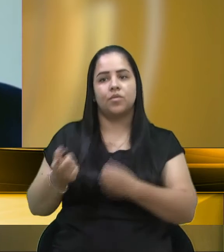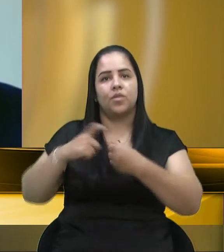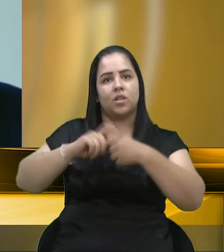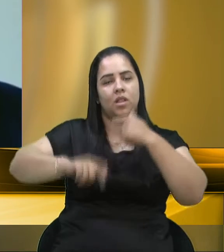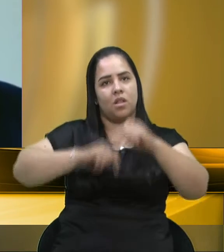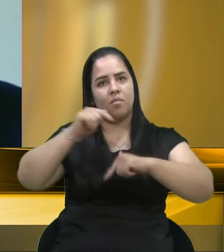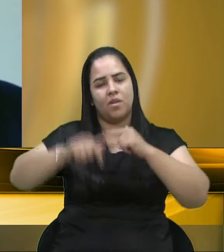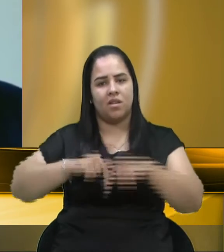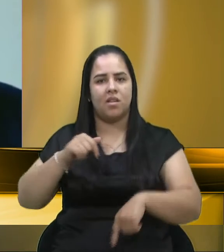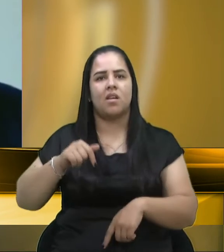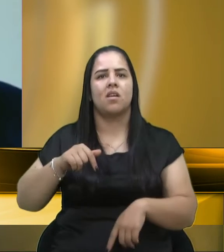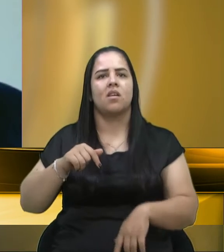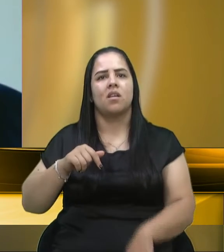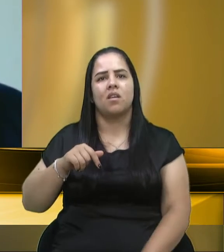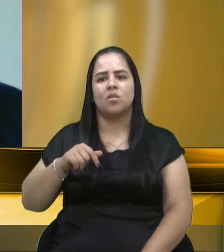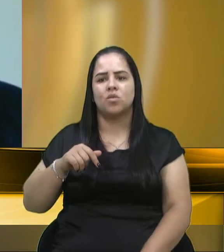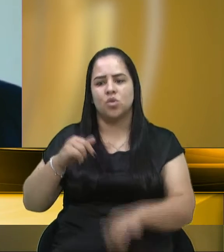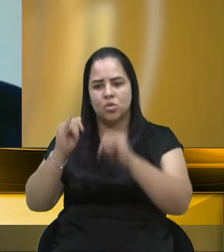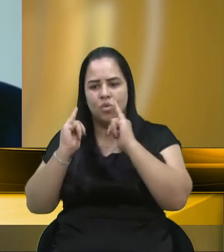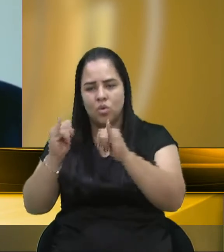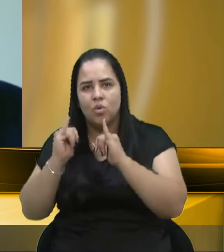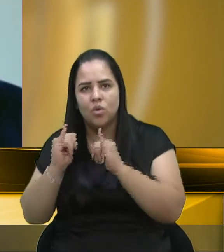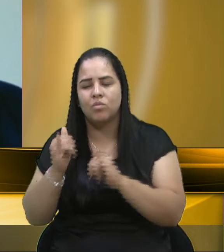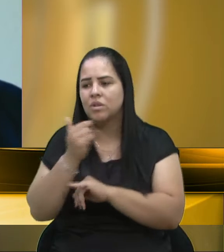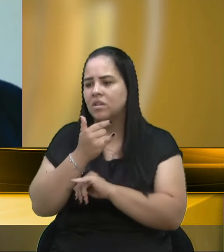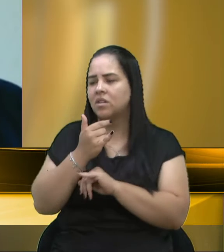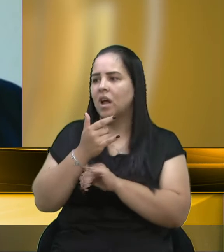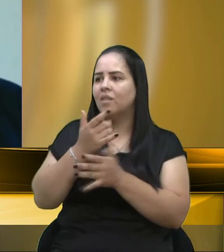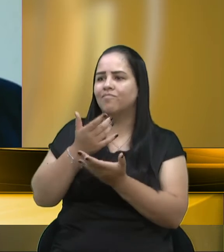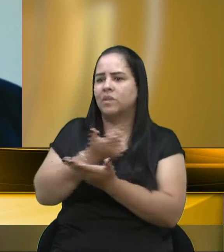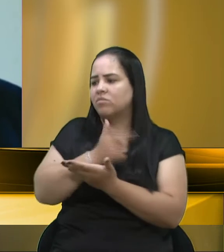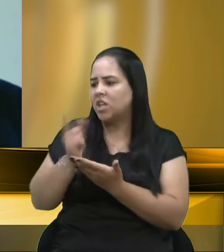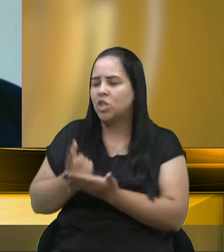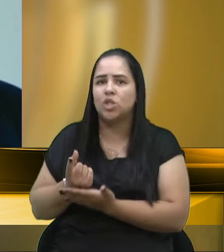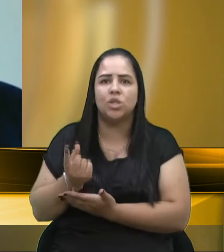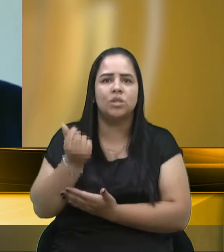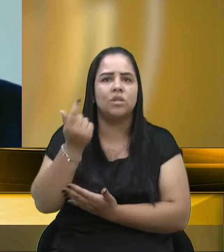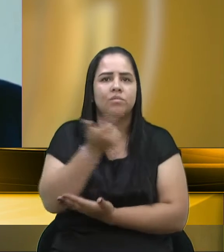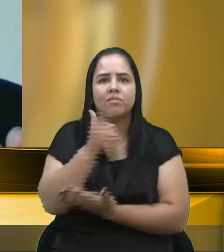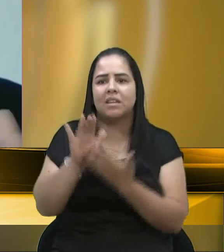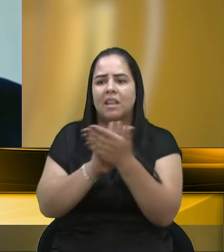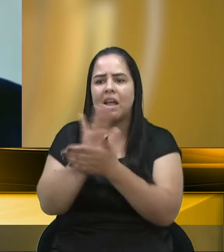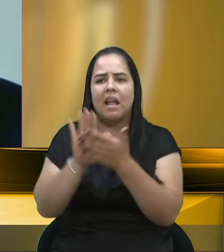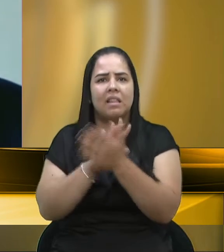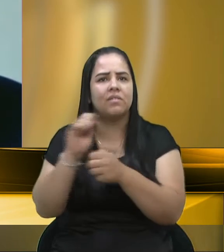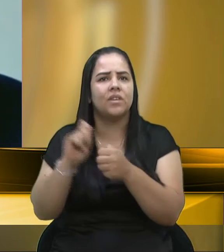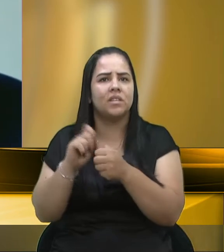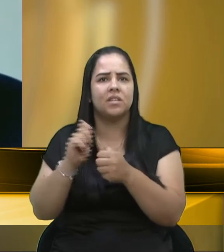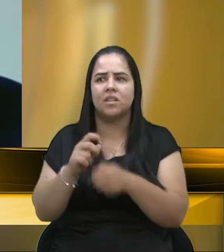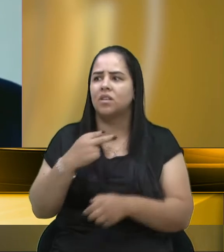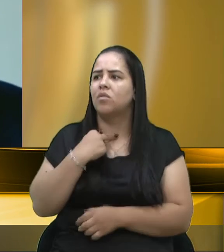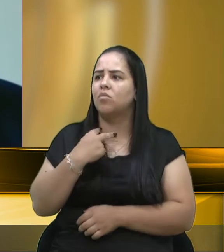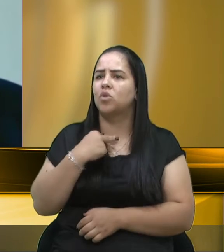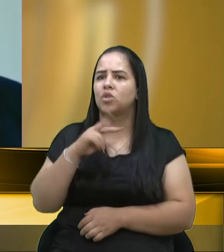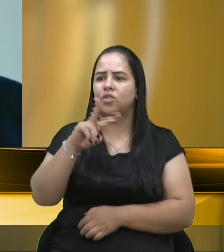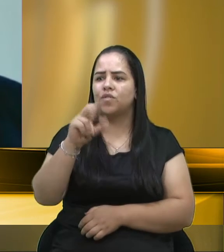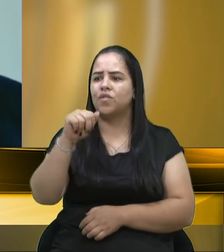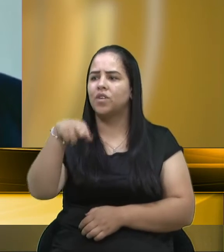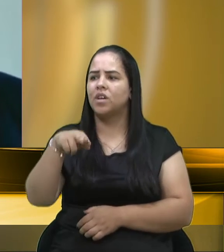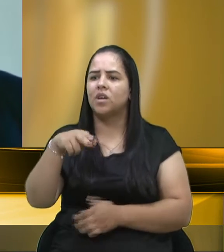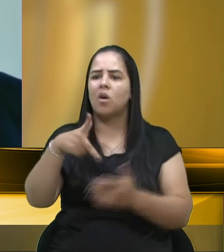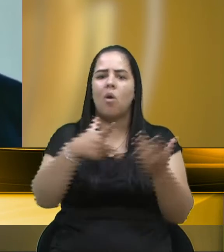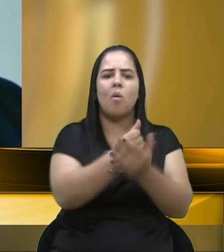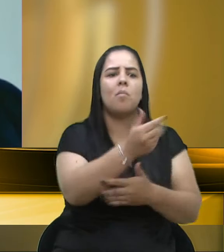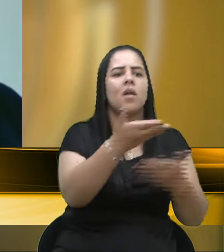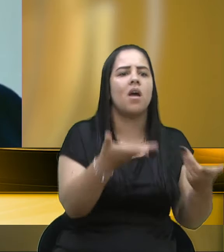O pessoal da van não aguenta mais, eles não têm mais recurso, eles não têm mais o que fazer. Eles não podem mais vender a van para ninguém, porque vai